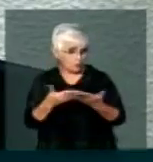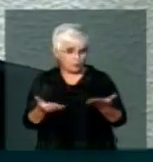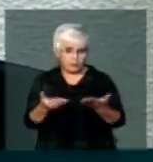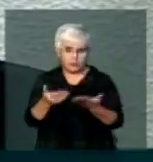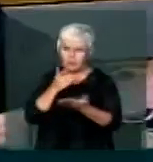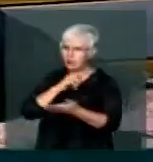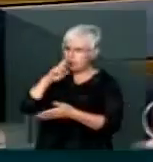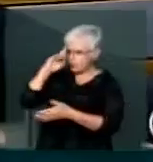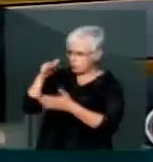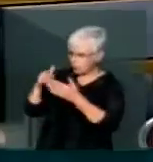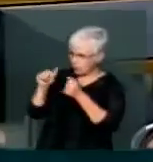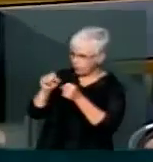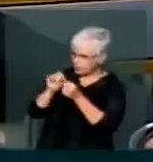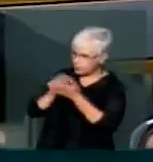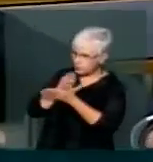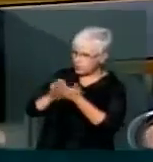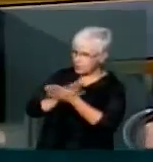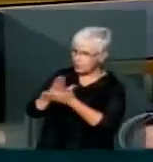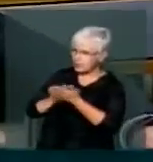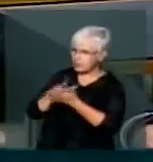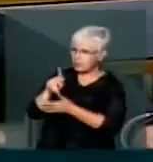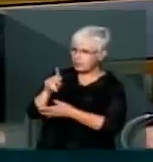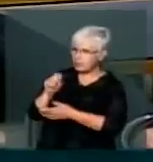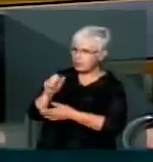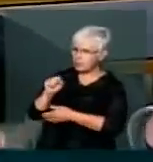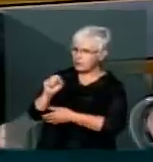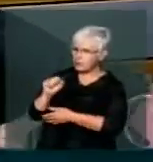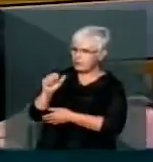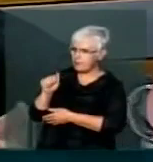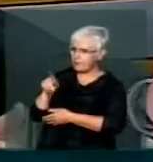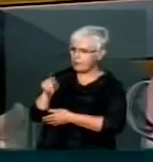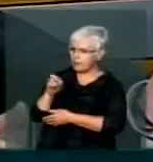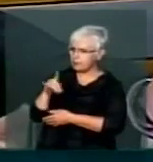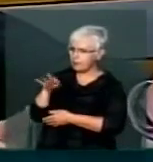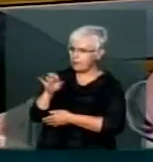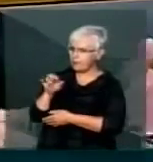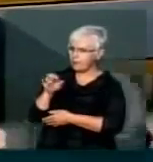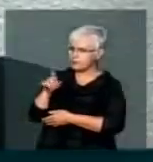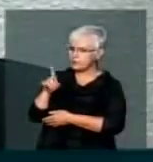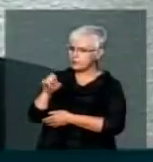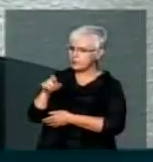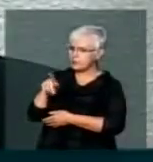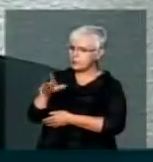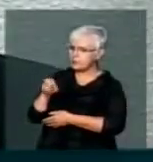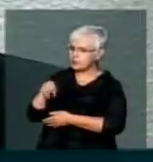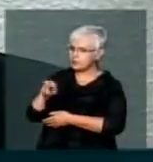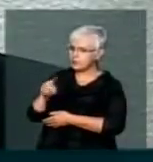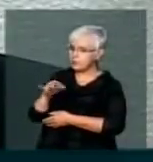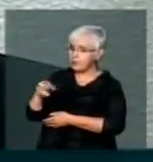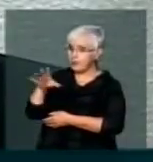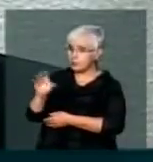senhoria não fez nada De repente apareceu um passaporte diplomático Alguém tem que requerer, né? Não, não... Alguém pede Desculpe